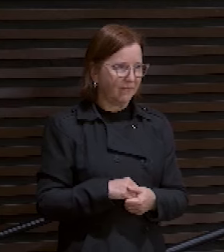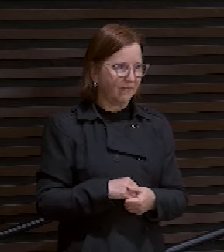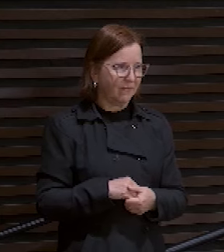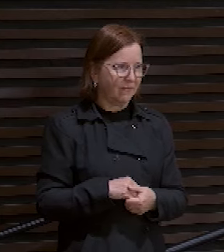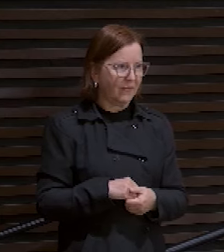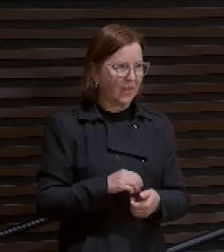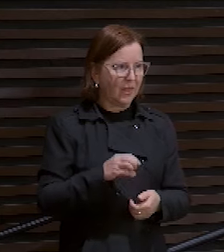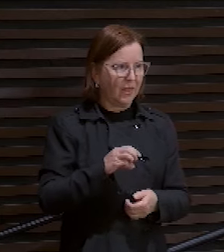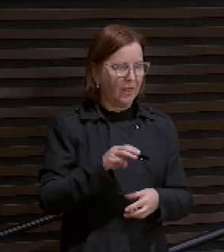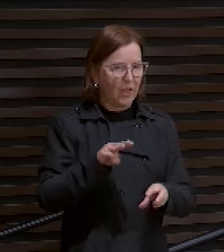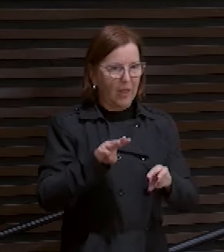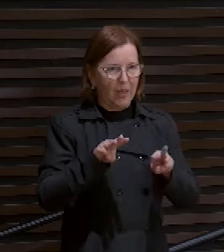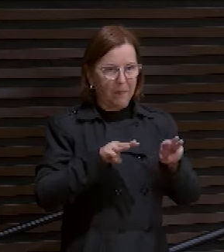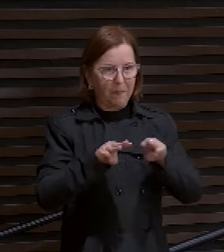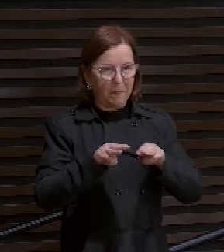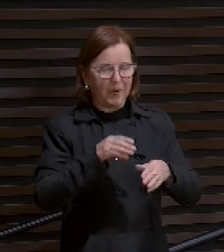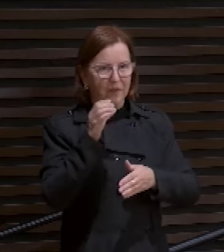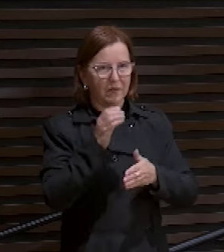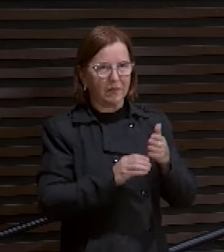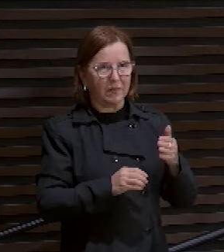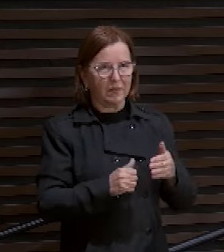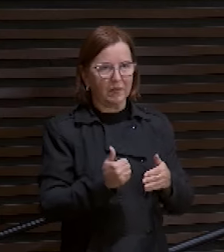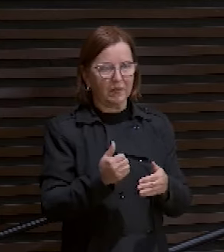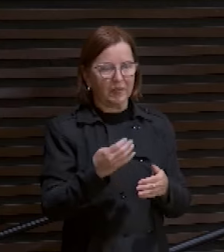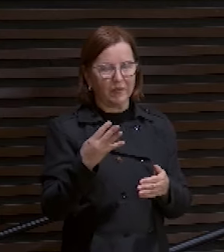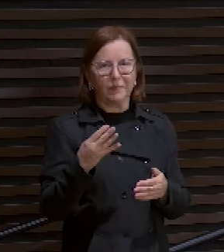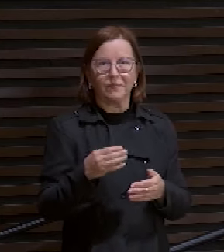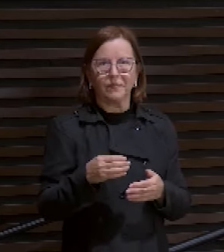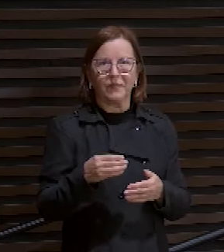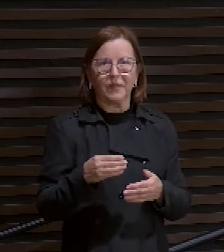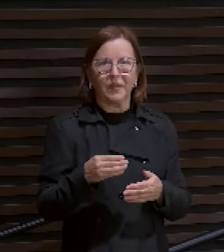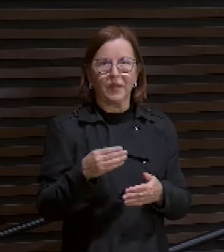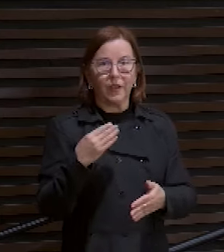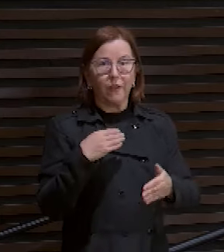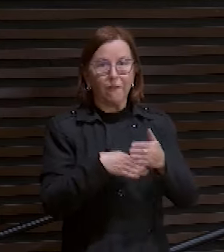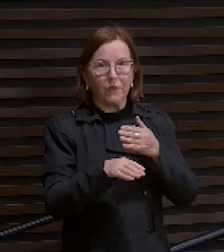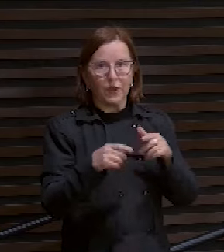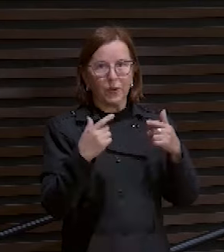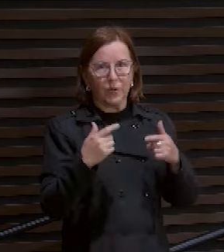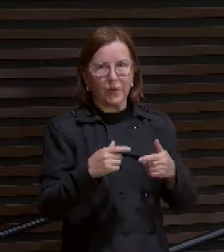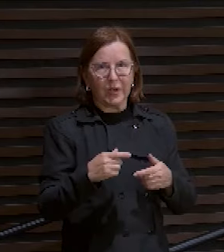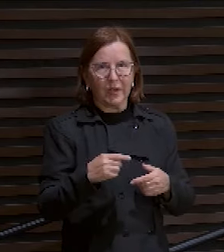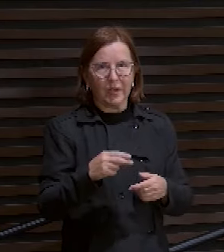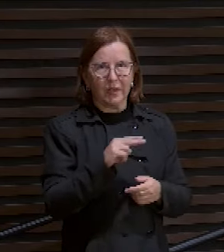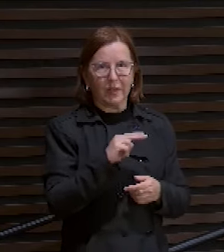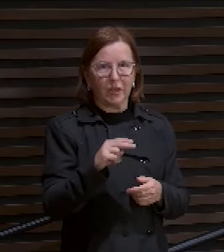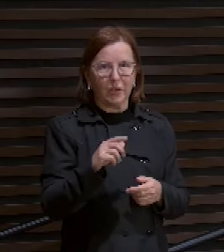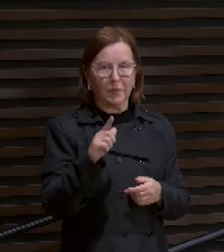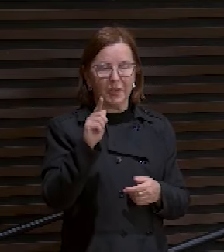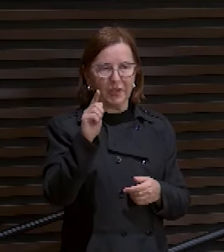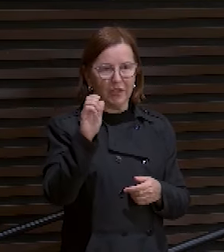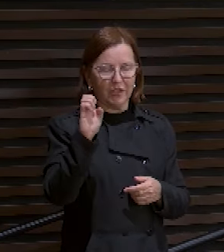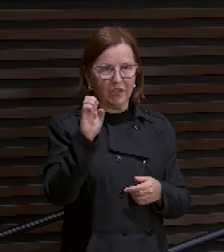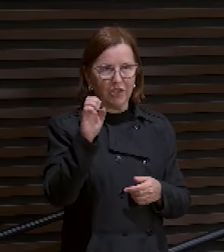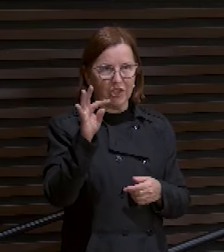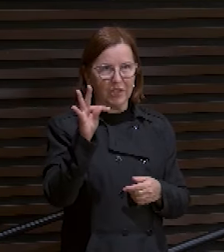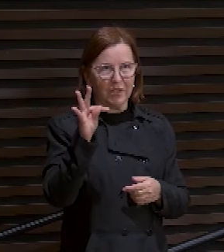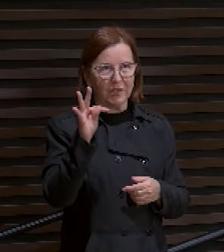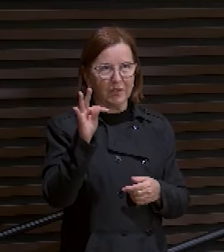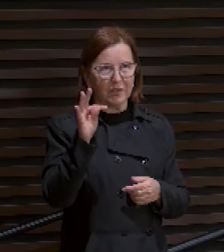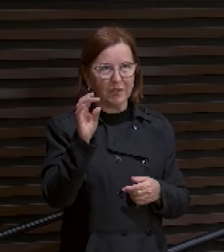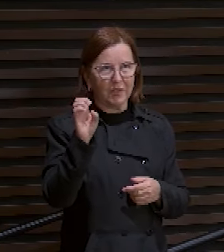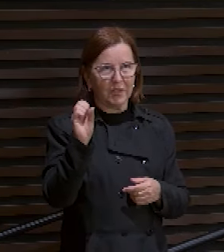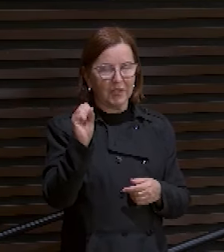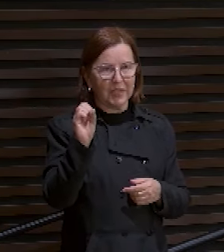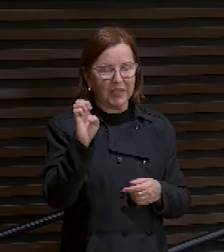Marcos 14. 32. Então foram ao lugar chamado Getsemane. Ali chegados. Disse Jesus a